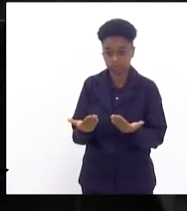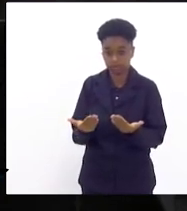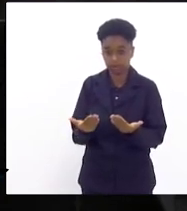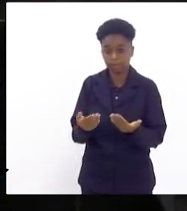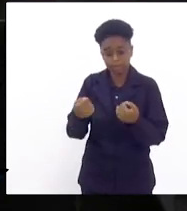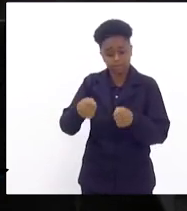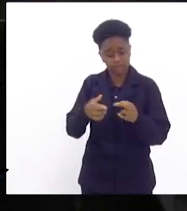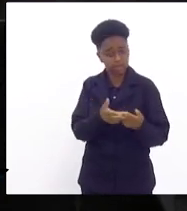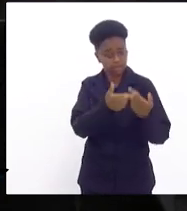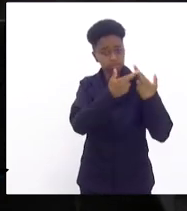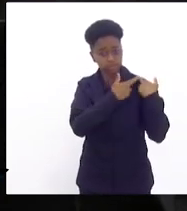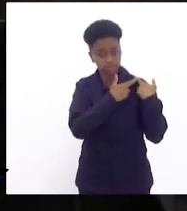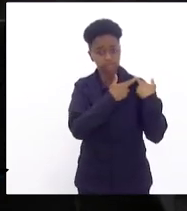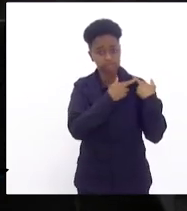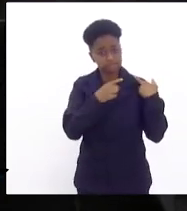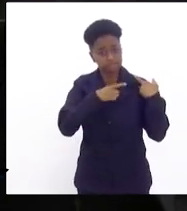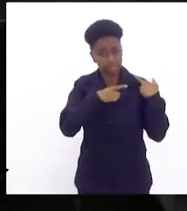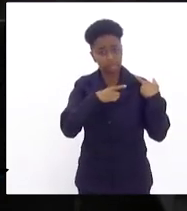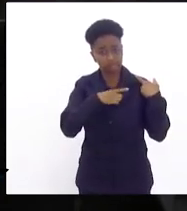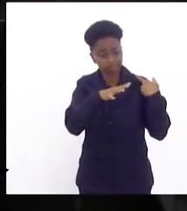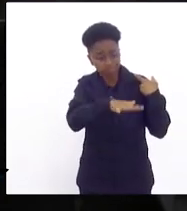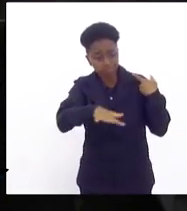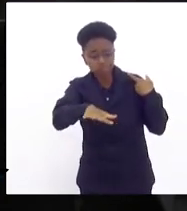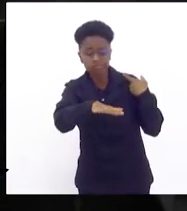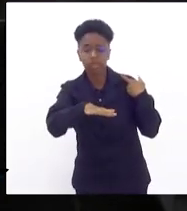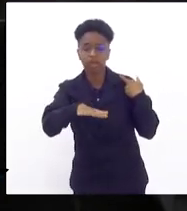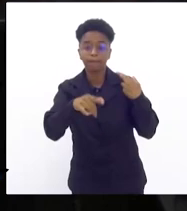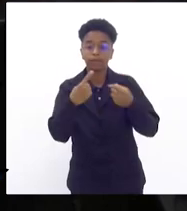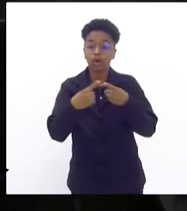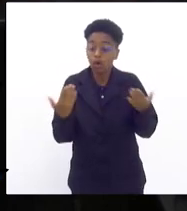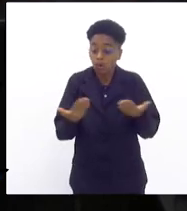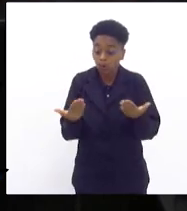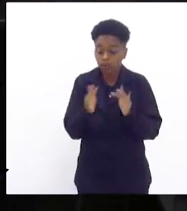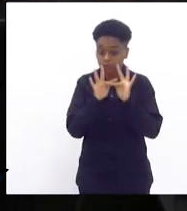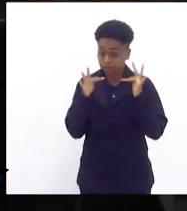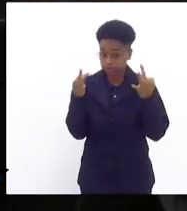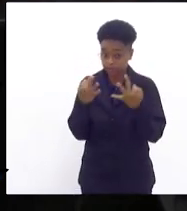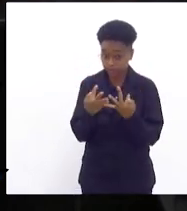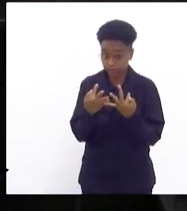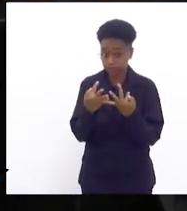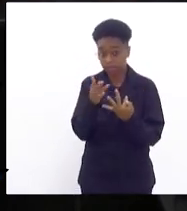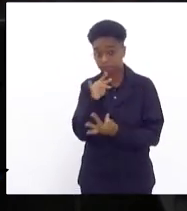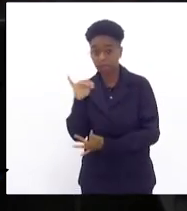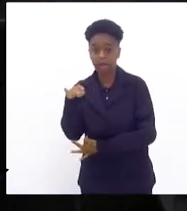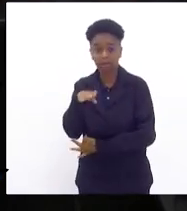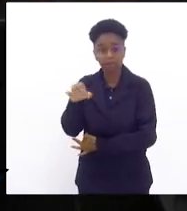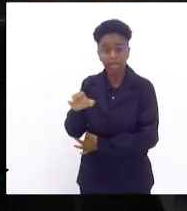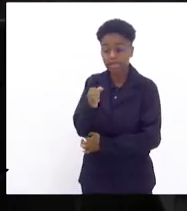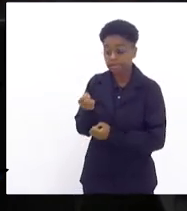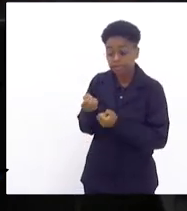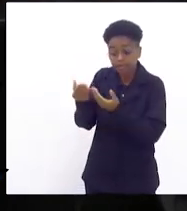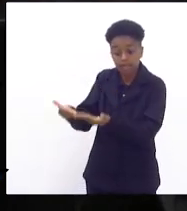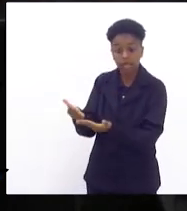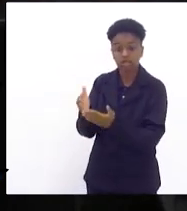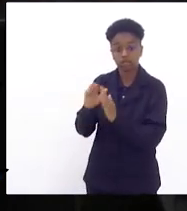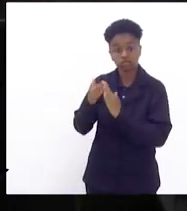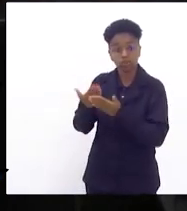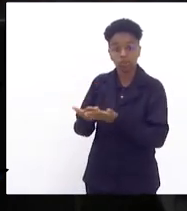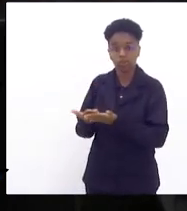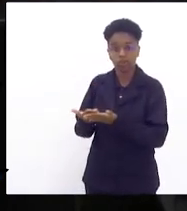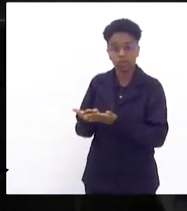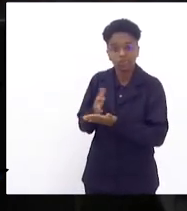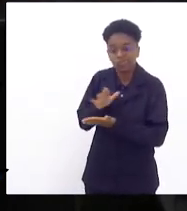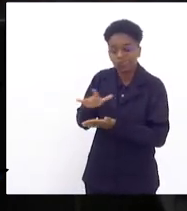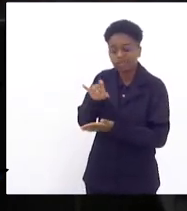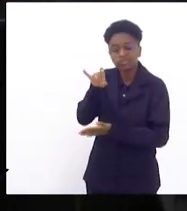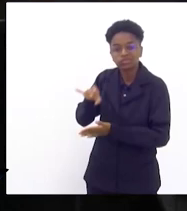responsabilidade enorme. Os pais hoje entregam para a escola mais do que a